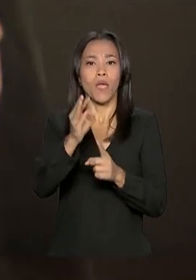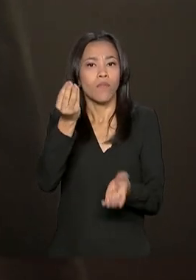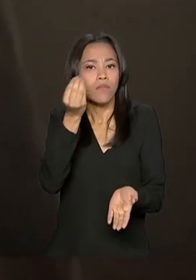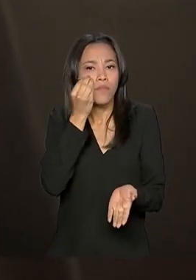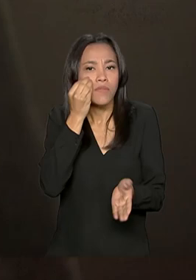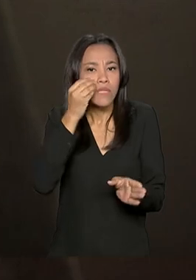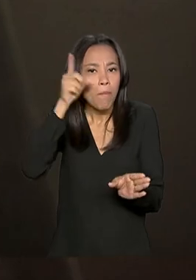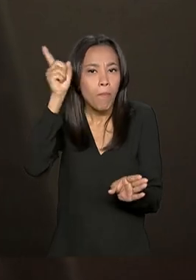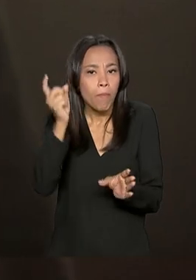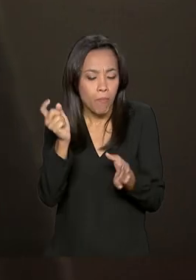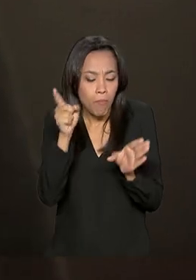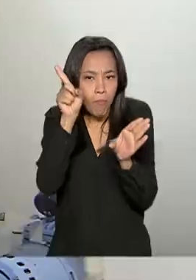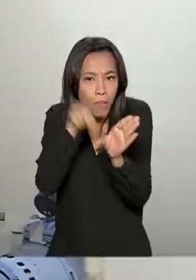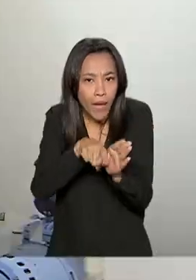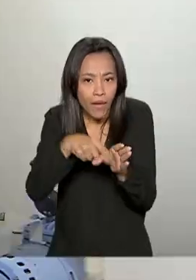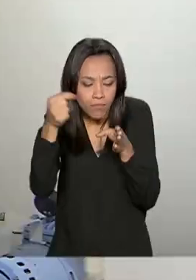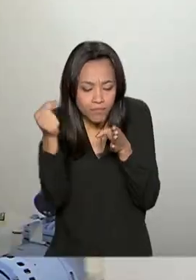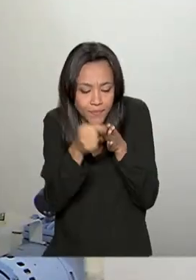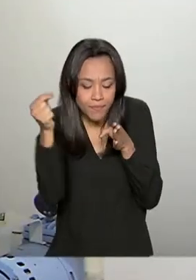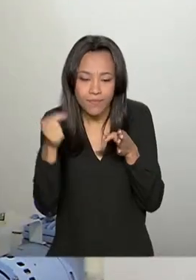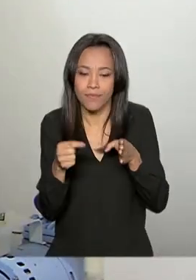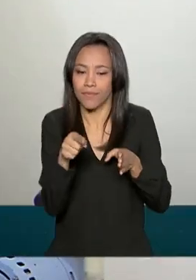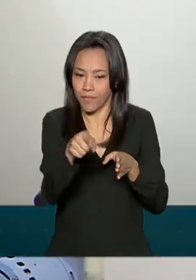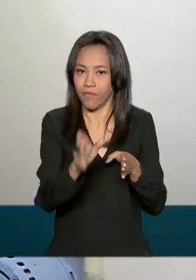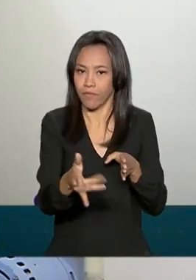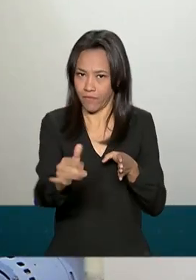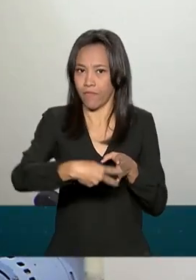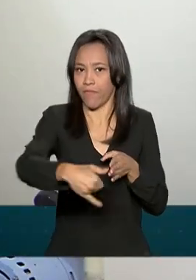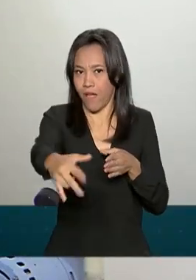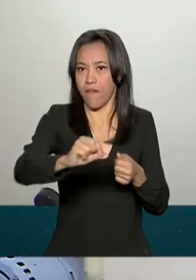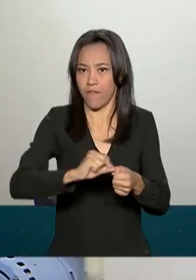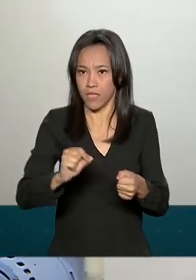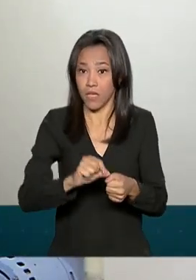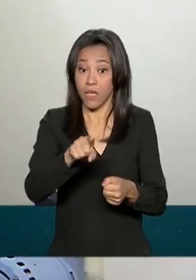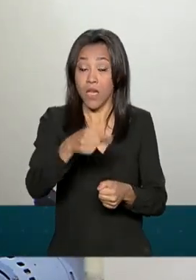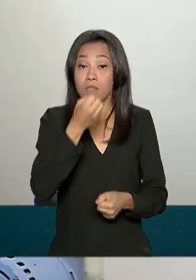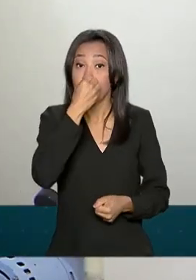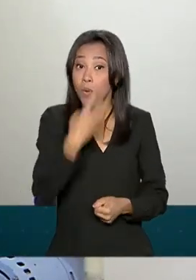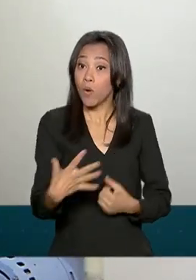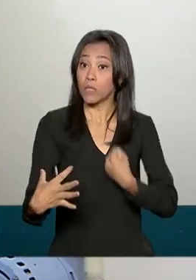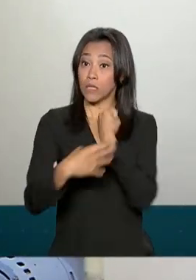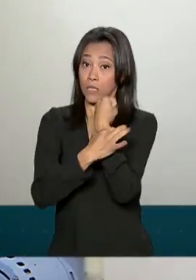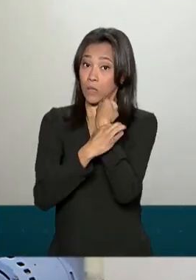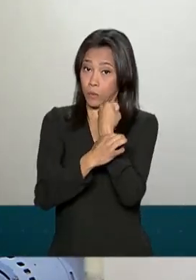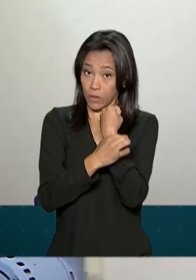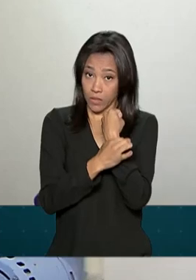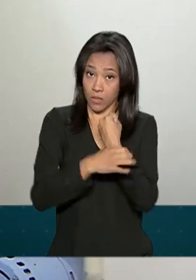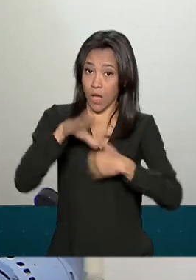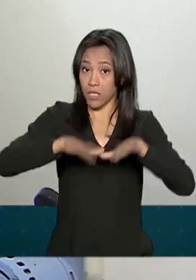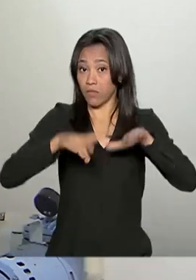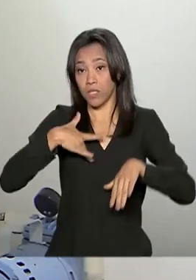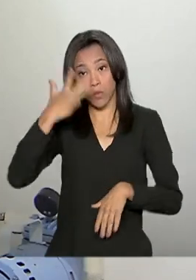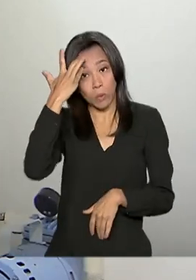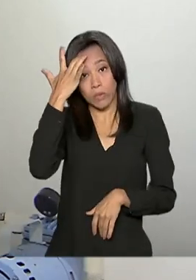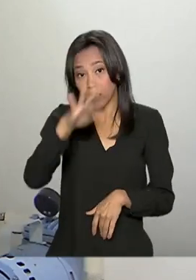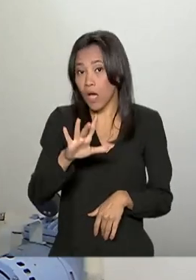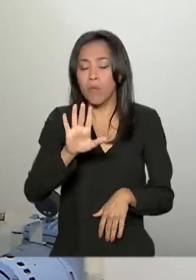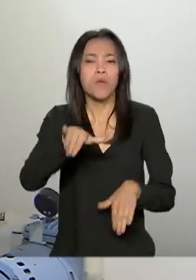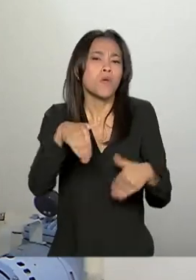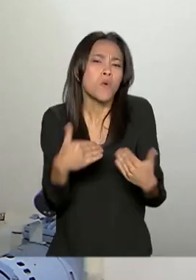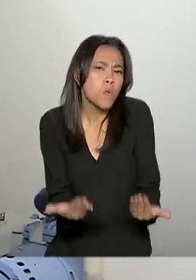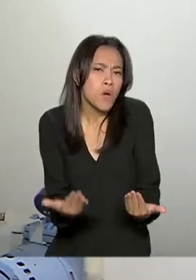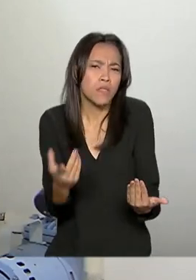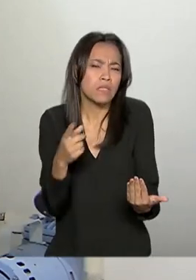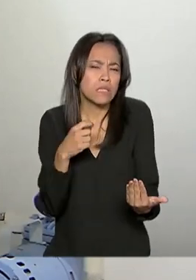teste do pezinho realizado. Eu acho importante porque ele dá uma segurança maior, né? Tipo, a gente às vezes nunca sabe quando é que vai ter